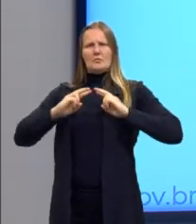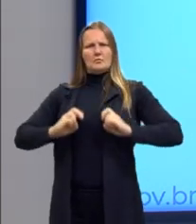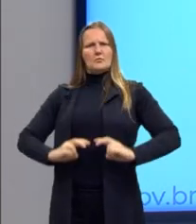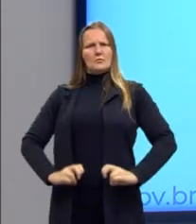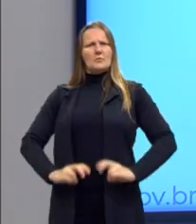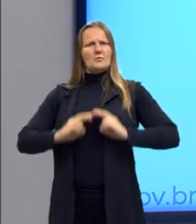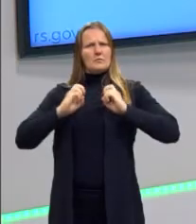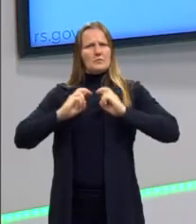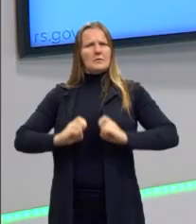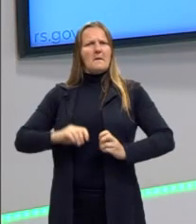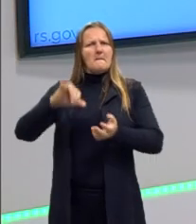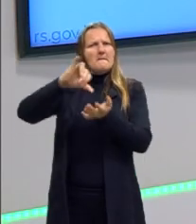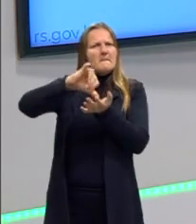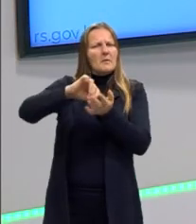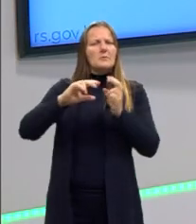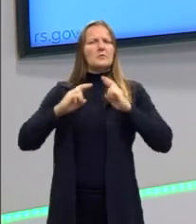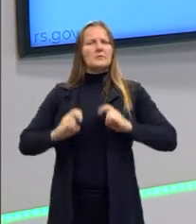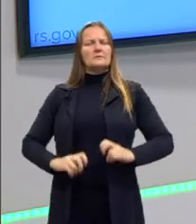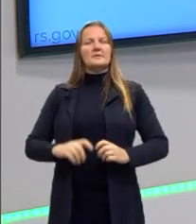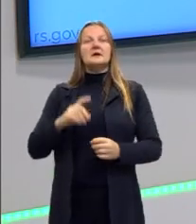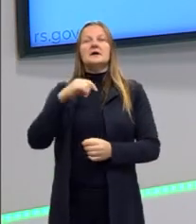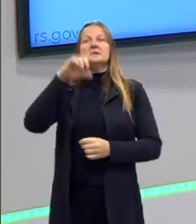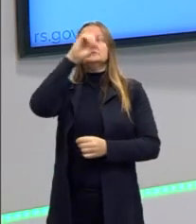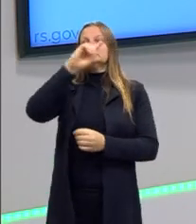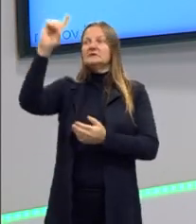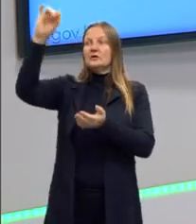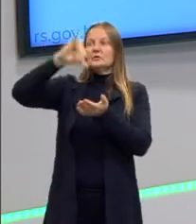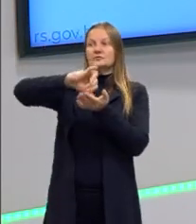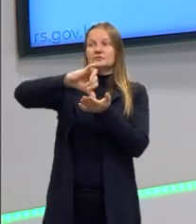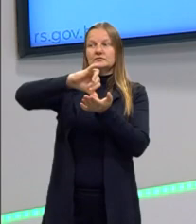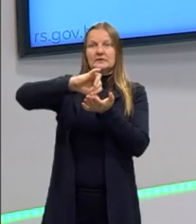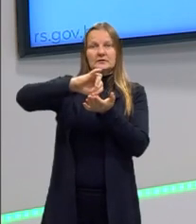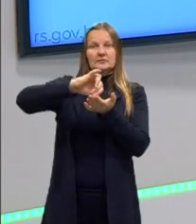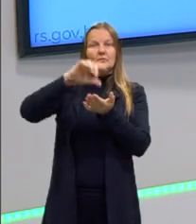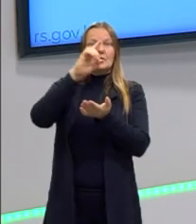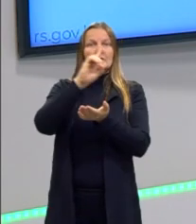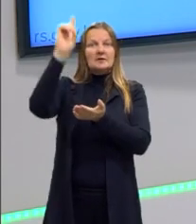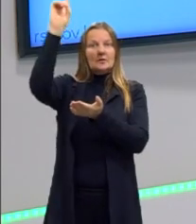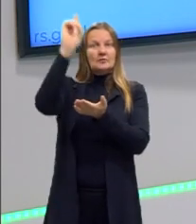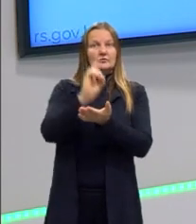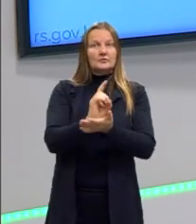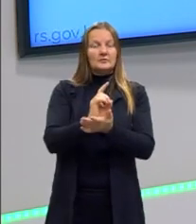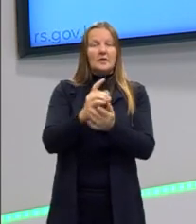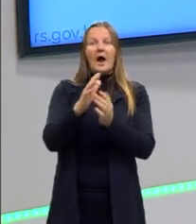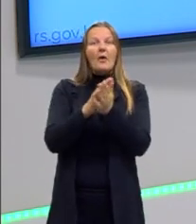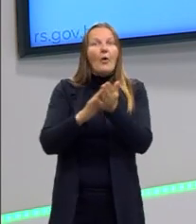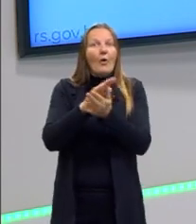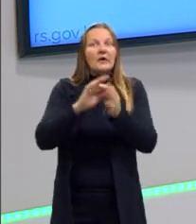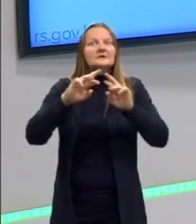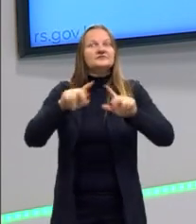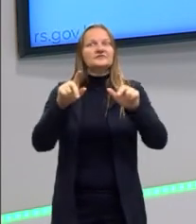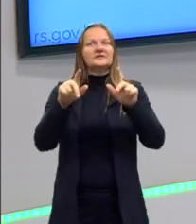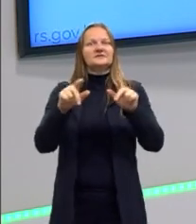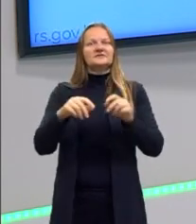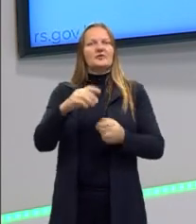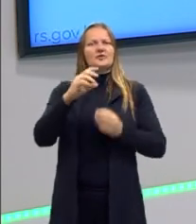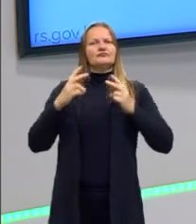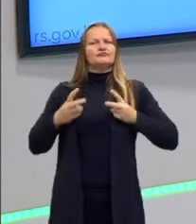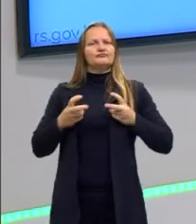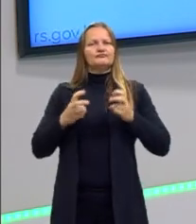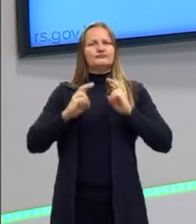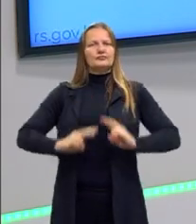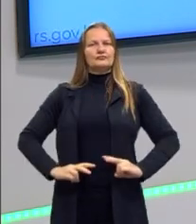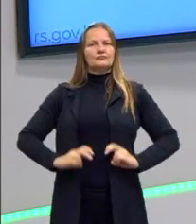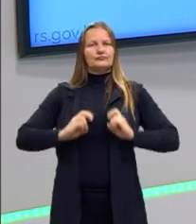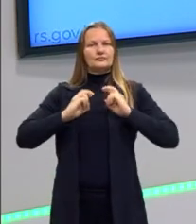Enquanto o Teocentrismo estava centrado nas explicações divinas, agora o Antropocentrismo centra no ser humano essas explicações.